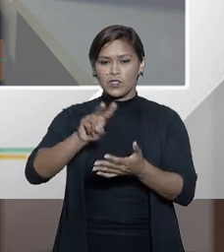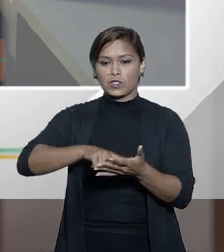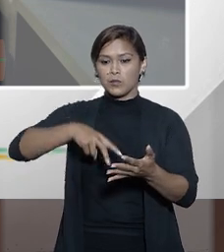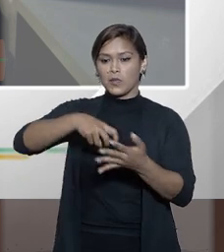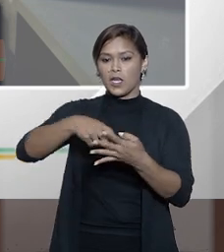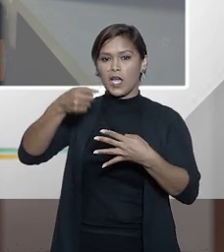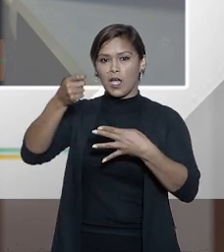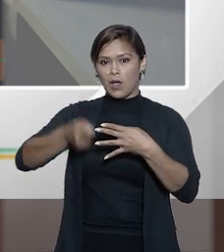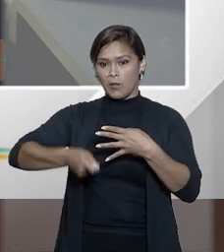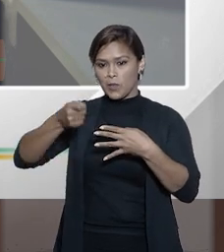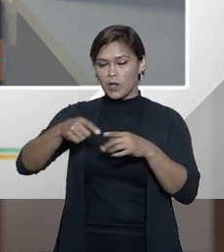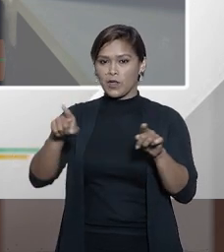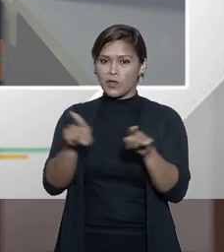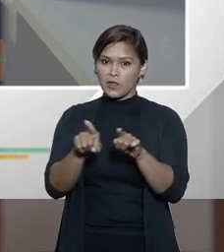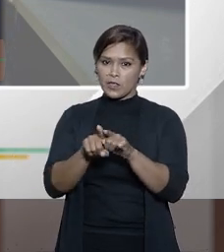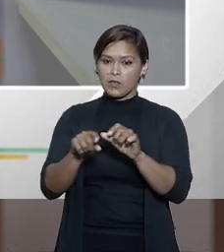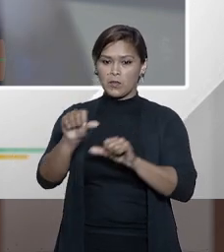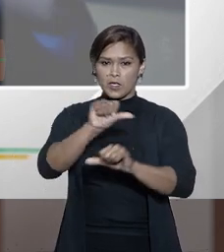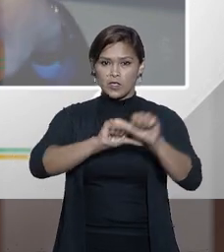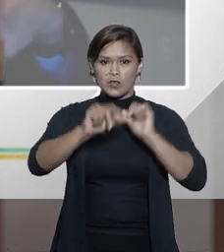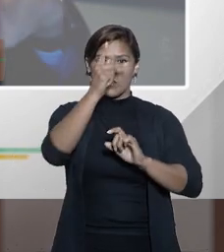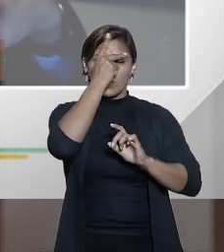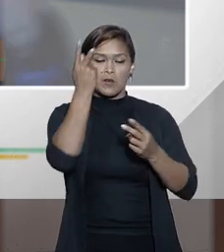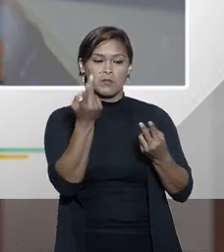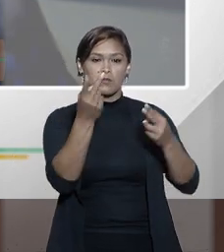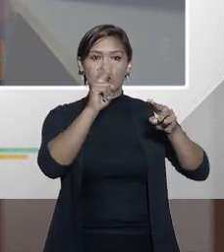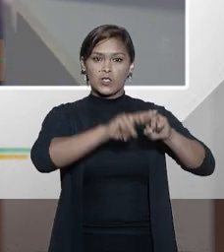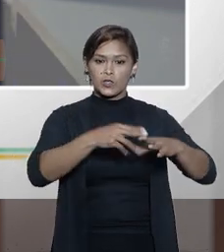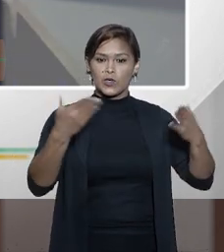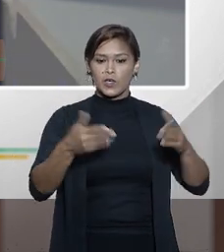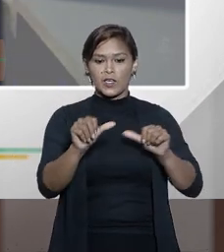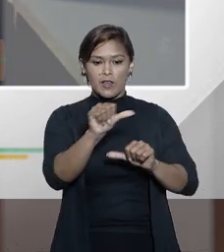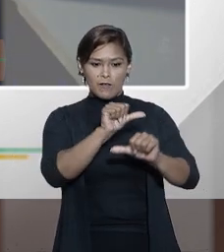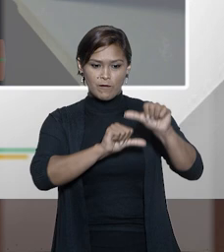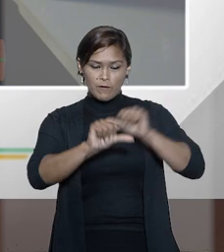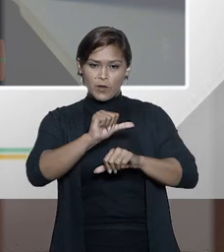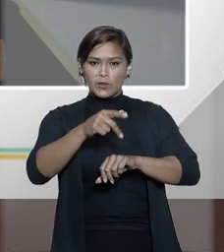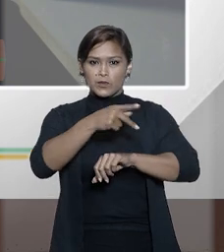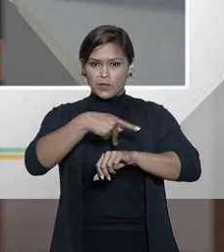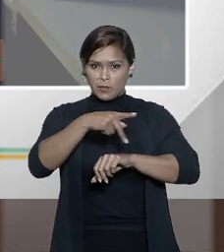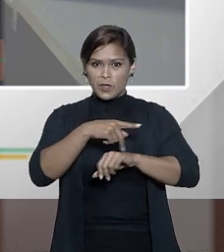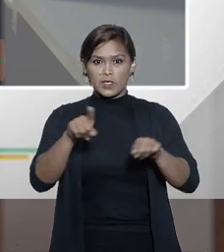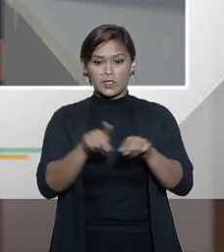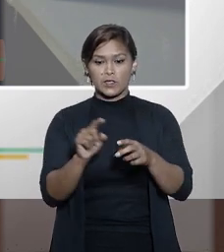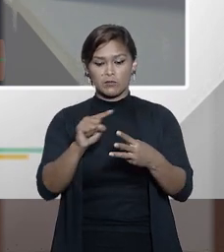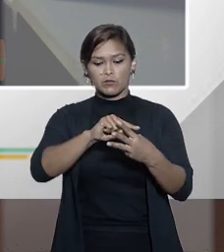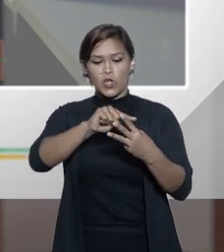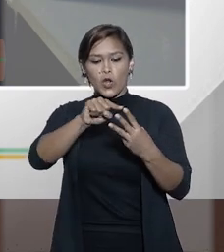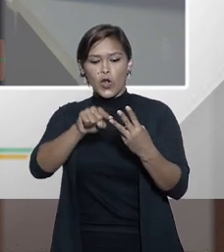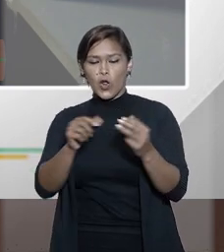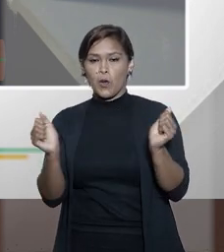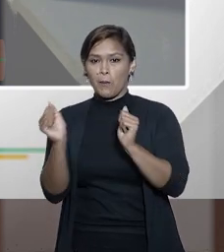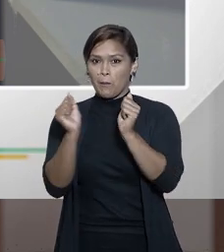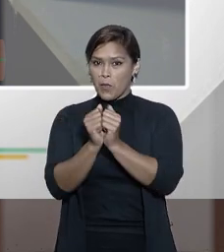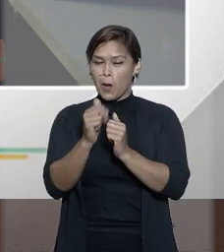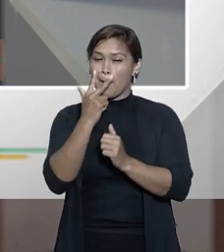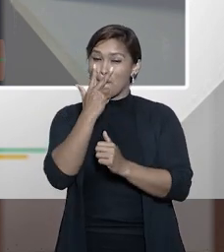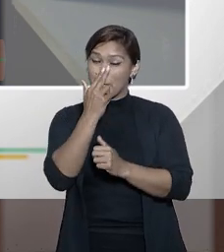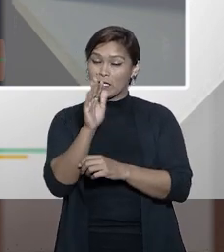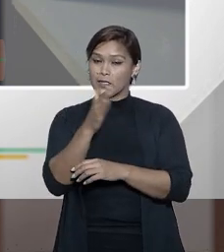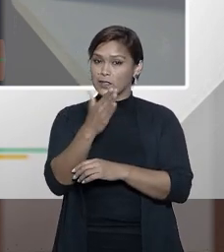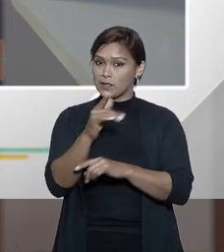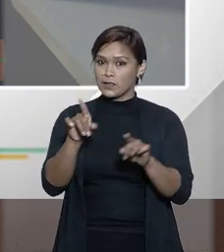execução penal e quanto a transferência de alguém que já foi condenado e quer ser transferido então são três coisas muito próximas muito